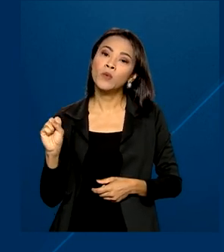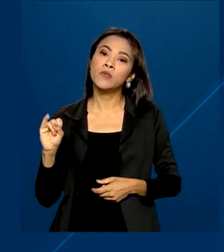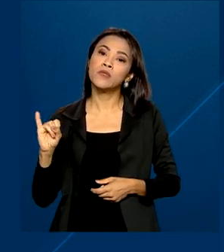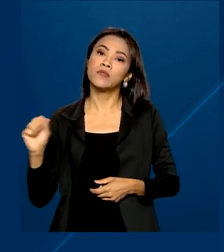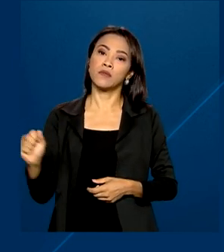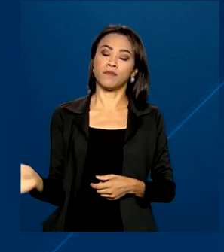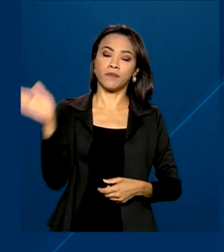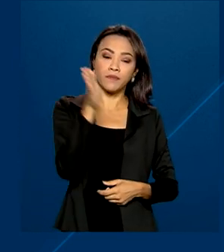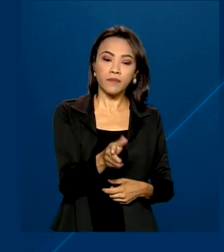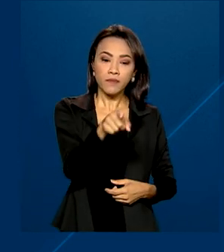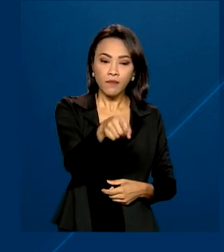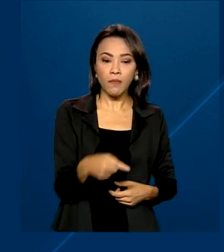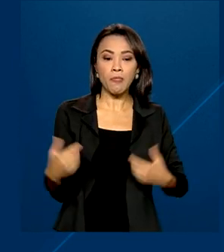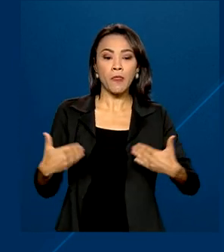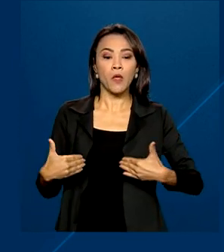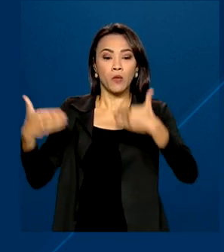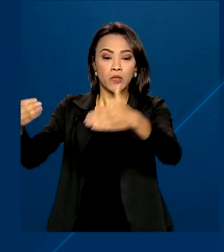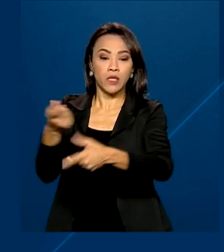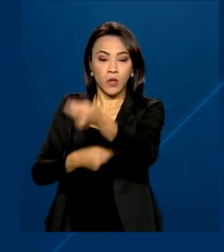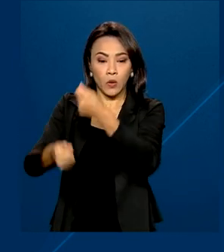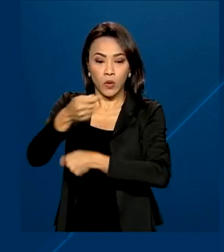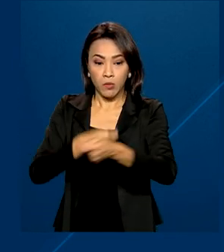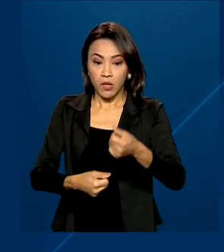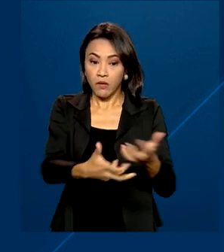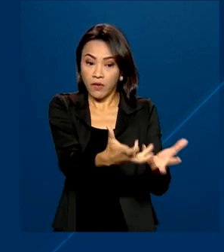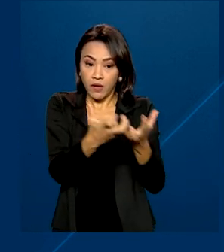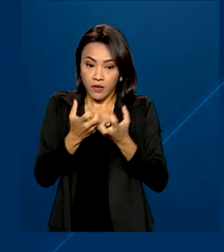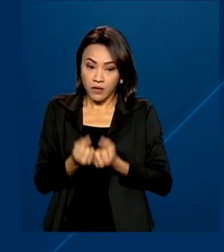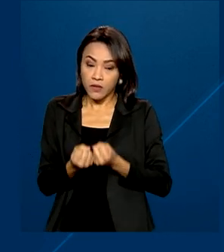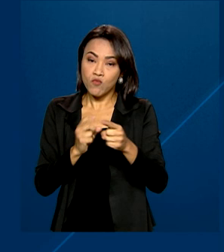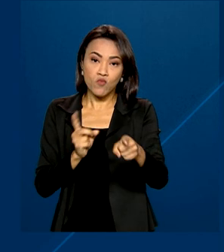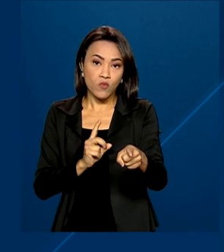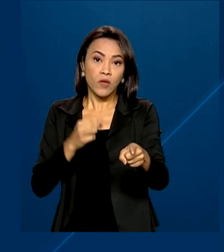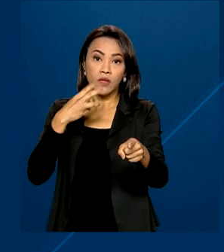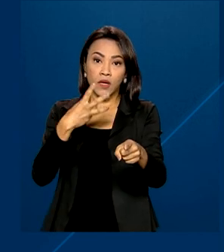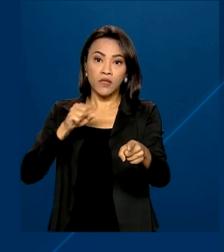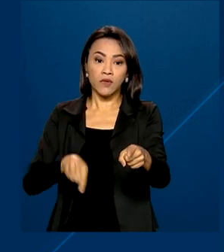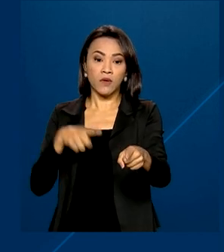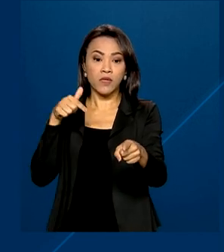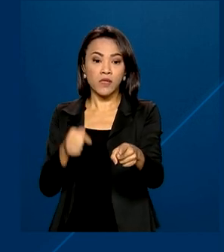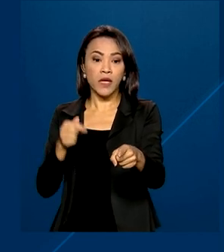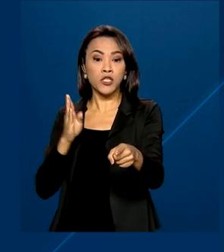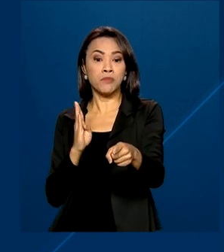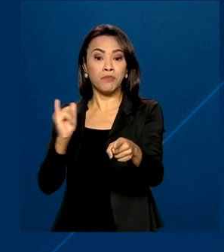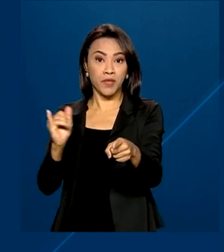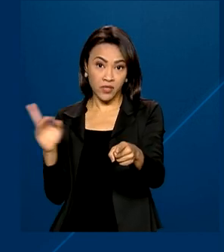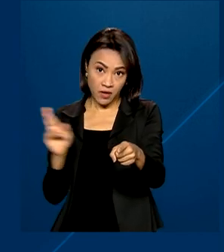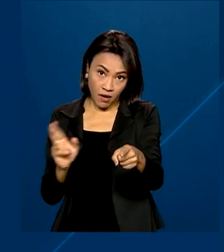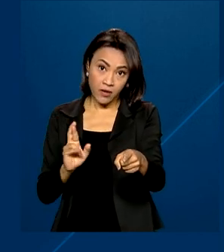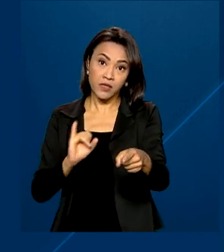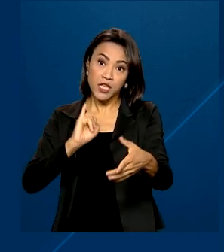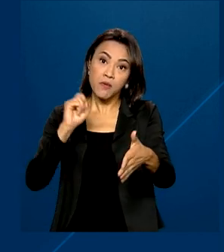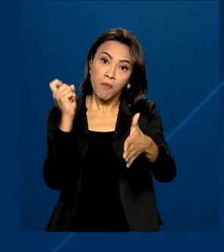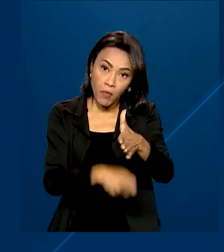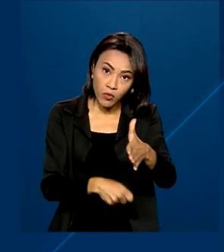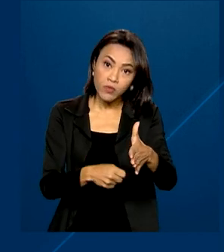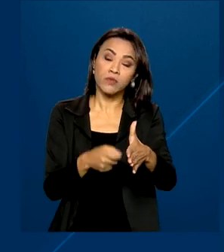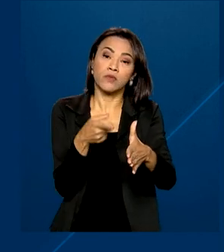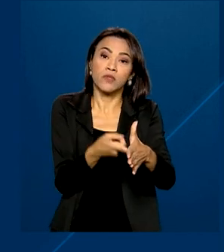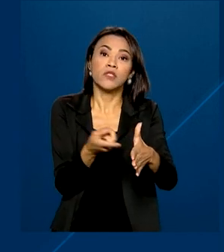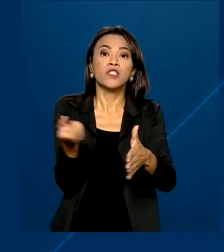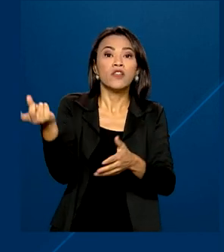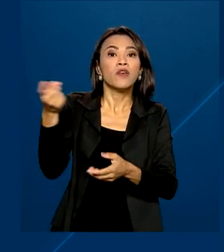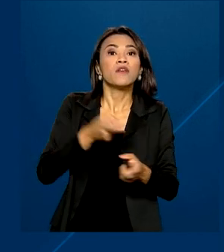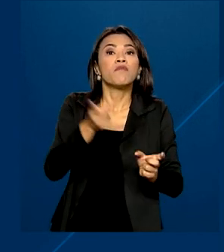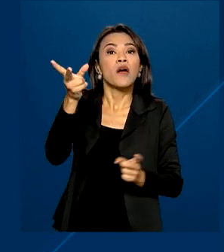governo vai deixar de arrecadar 3,7 bilhões de reais em impostos de importação. Apesar disso,